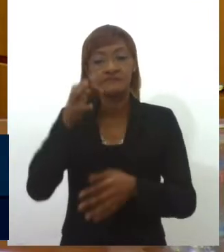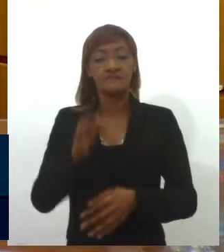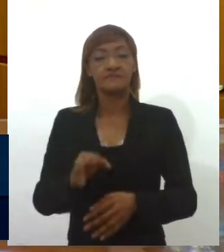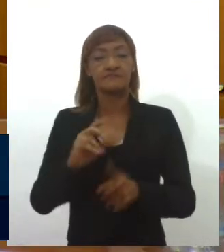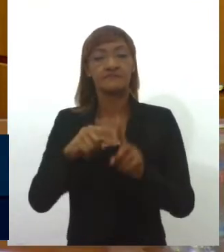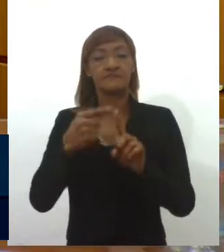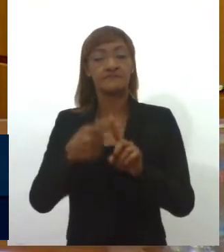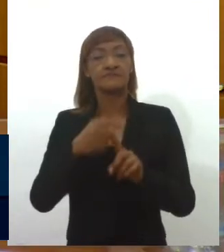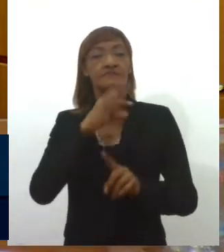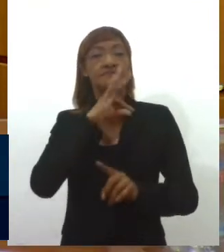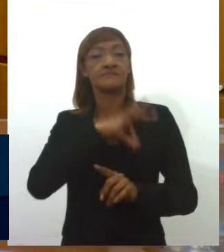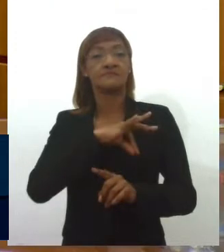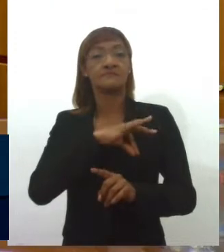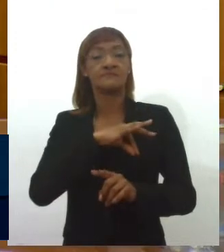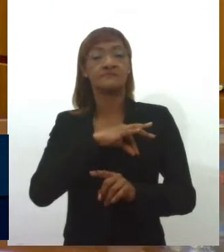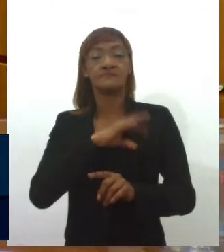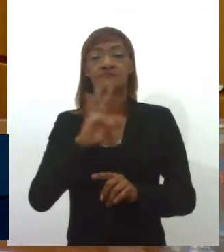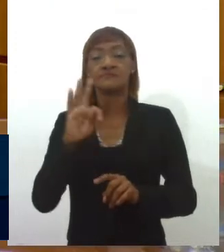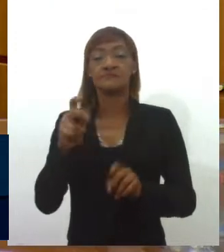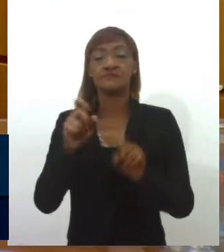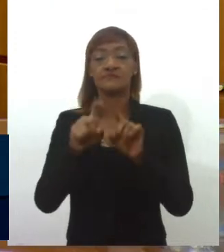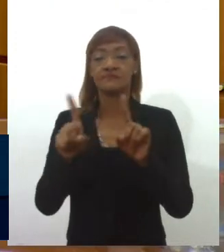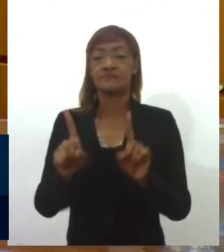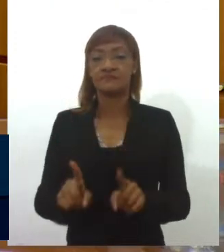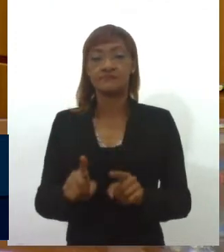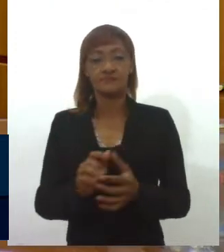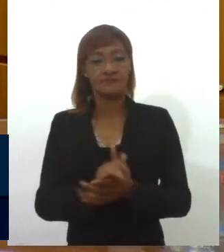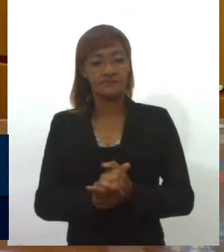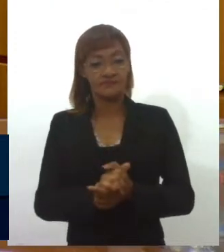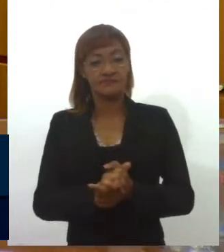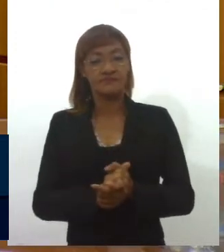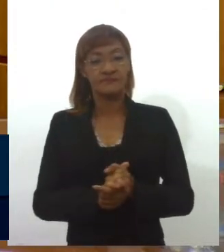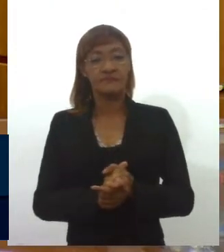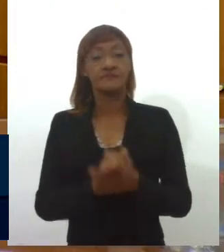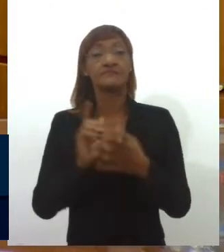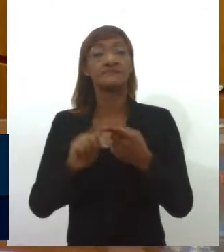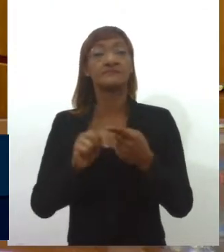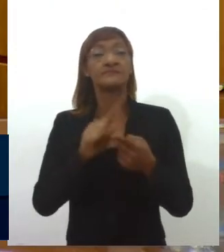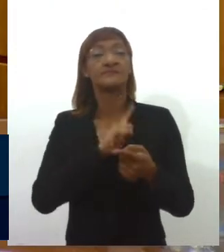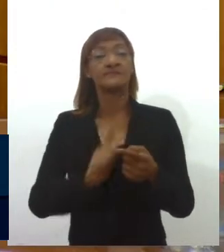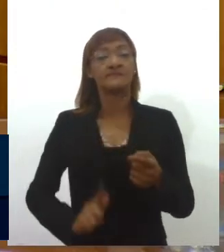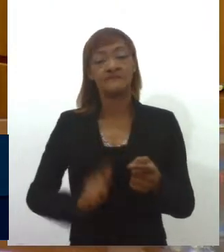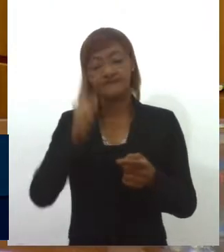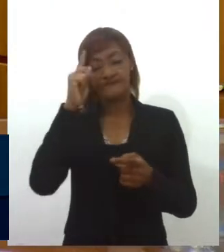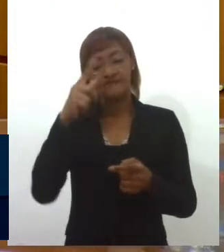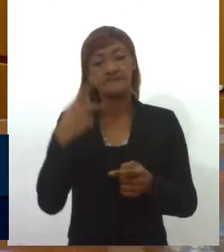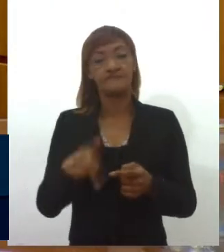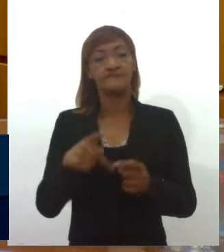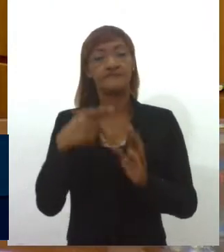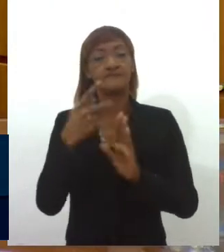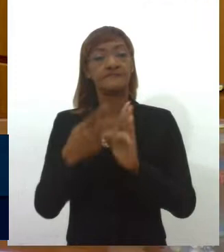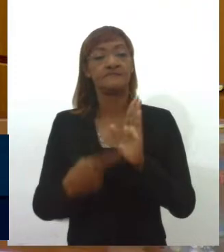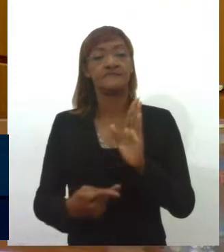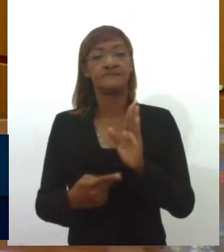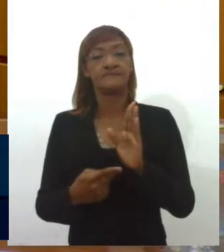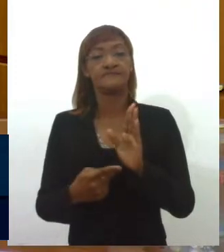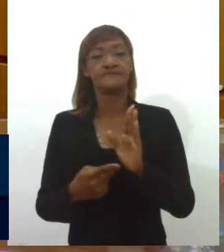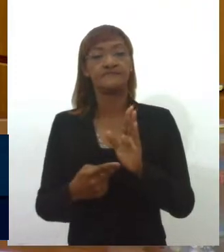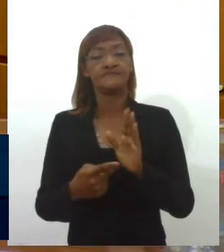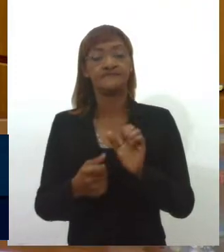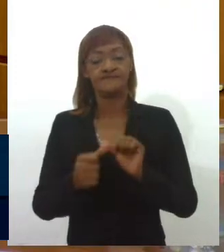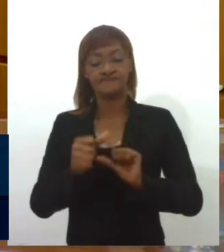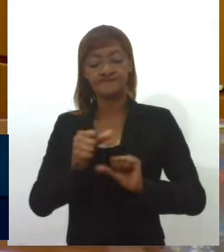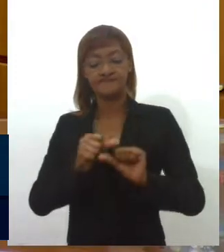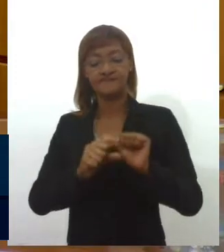públicos. E espero que, ao fazer isso, o governador também possa enviar para esta casa um projeto que reformule